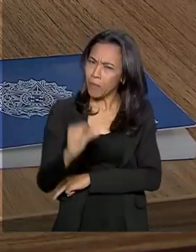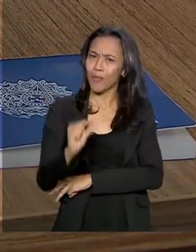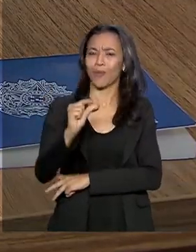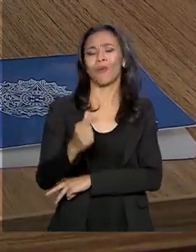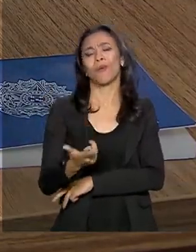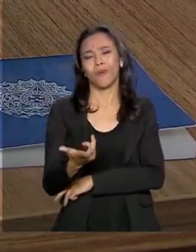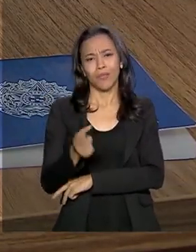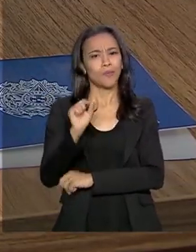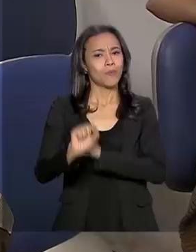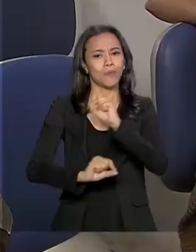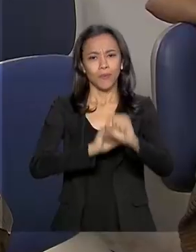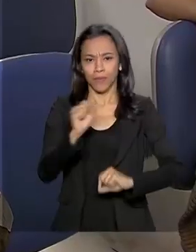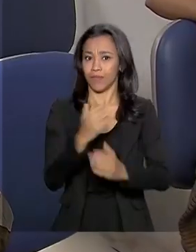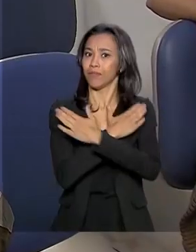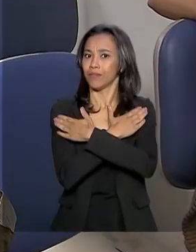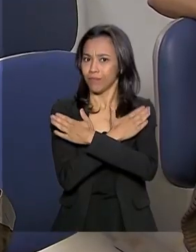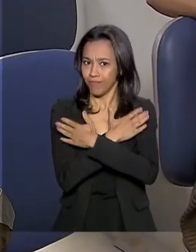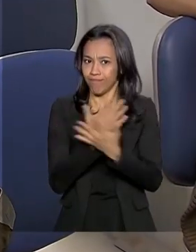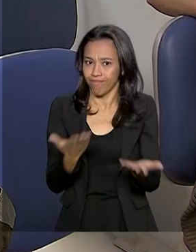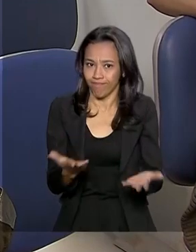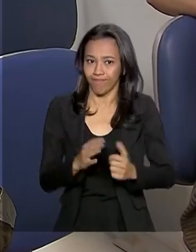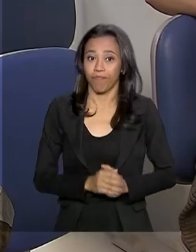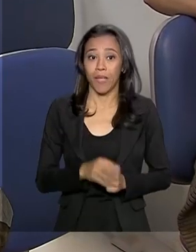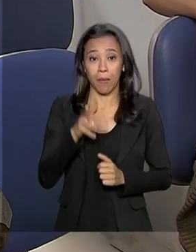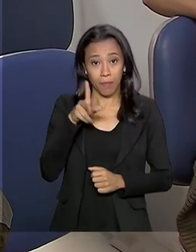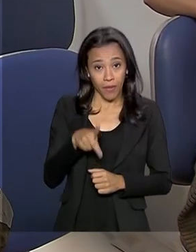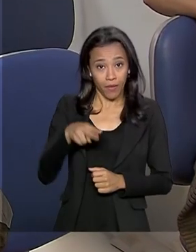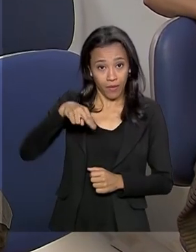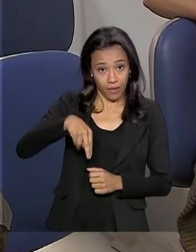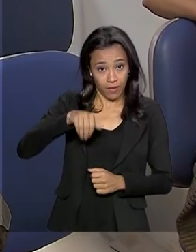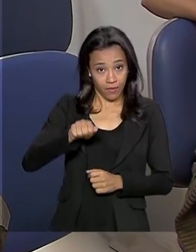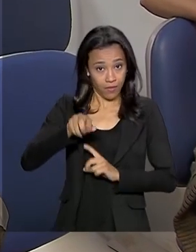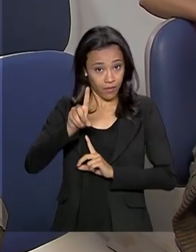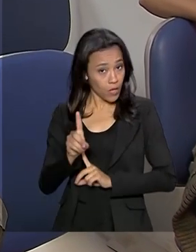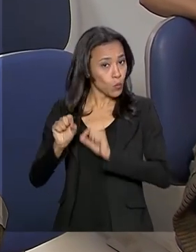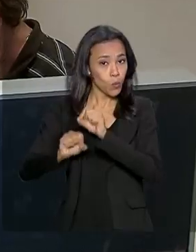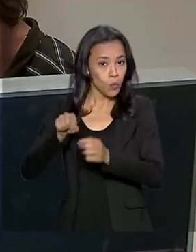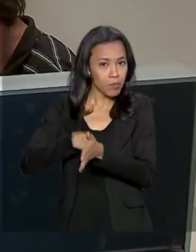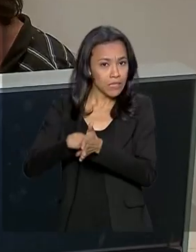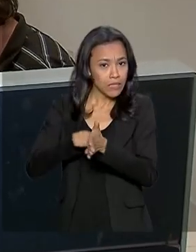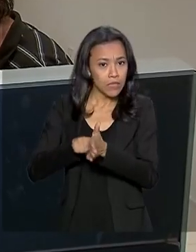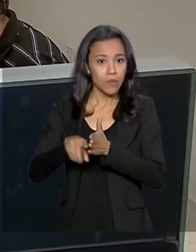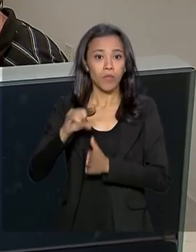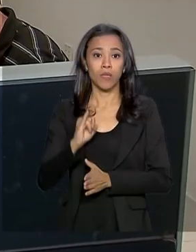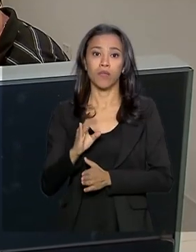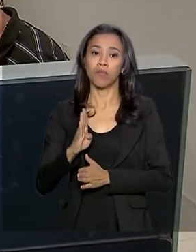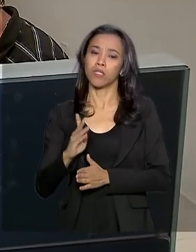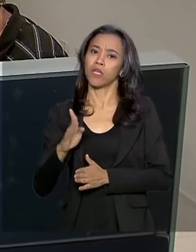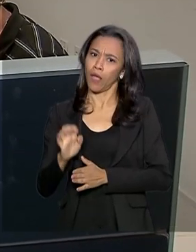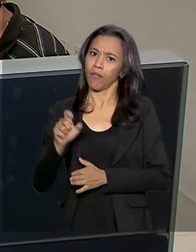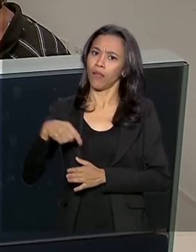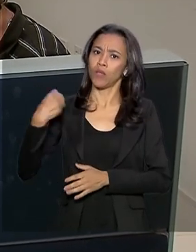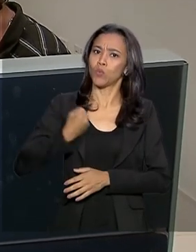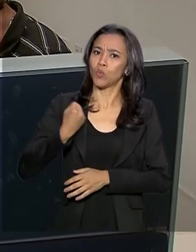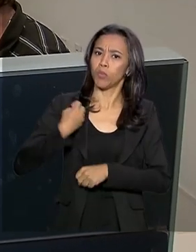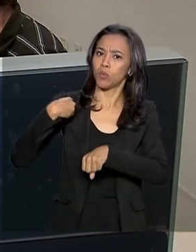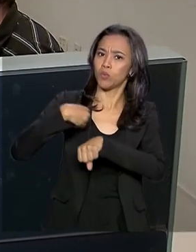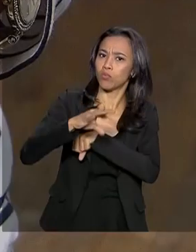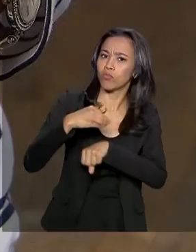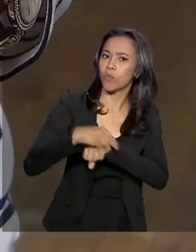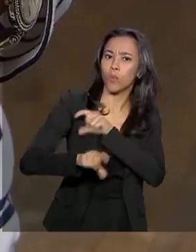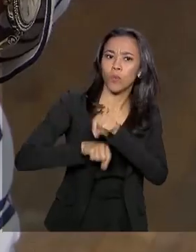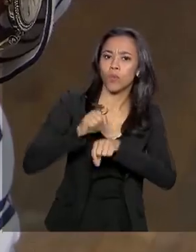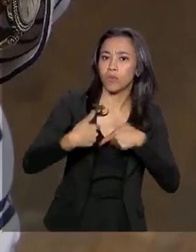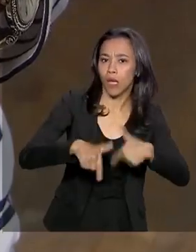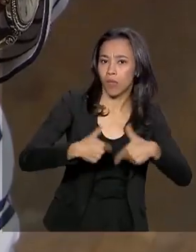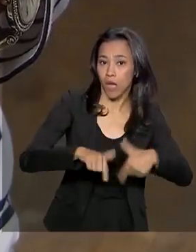taxas de desocupação. A APNAD contínua do IBGE traz os números do mercado de trabalho e revela ainda que